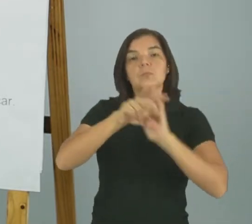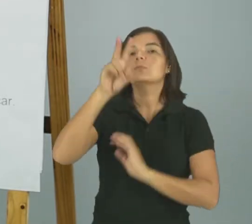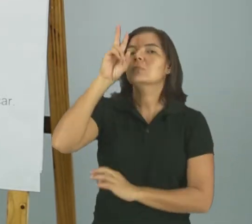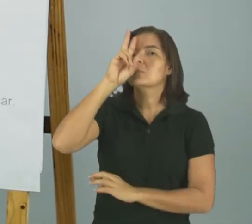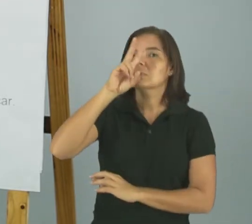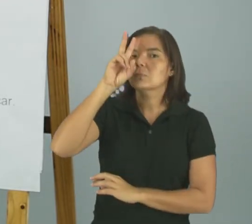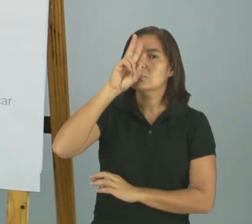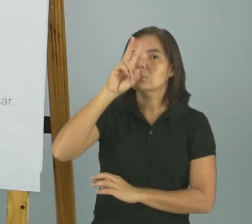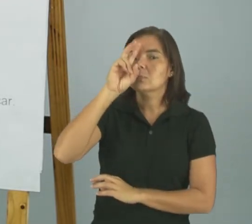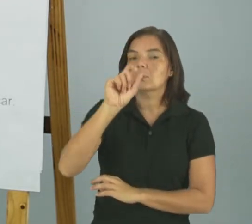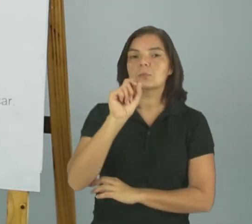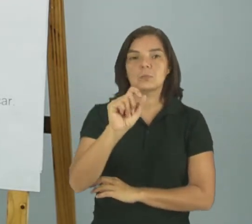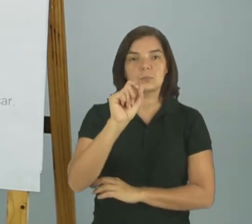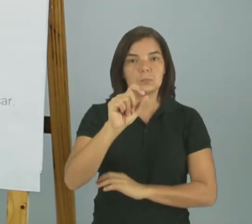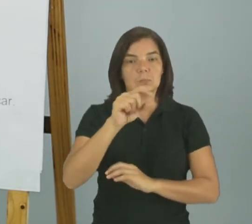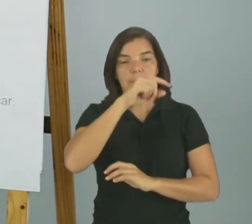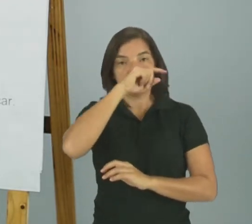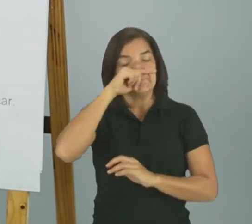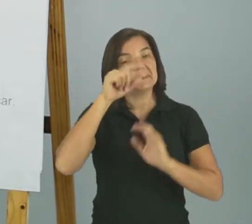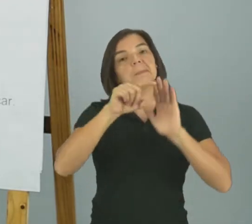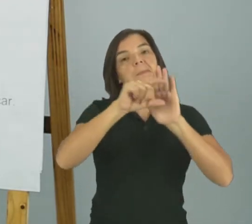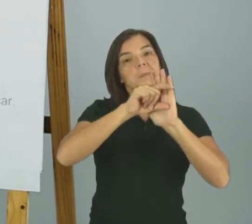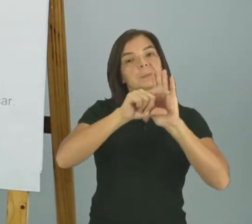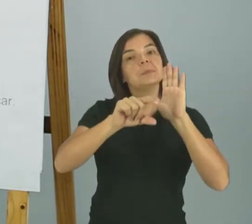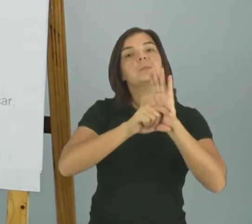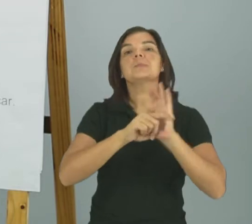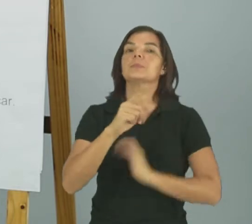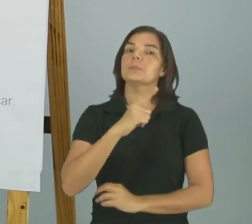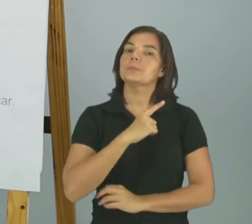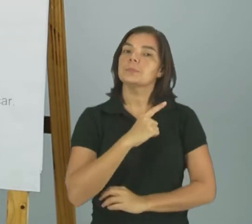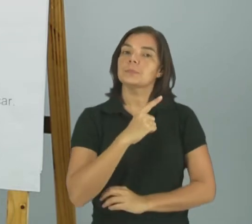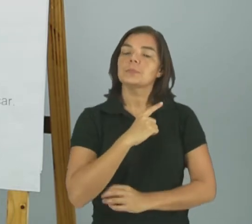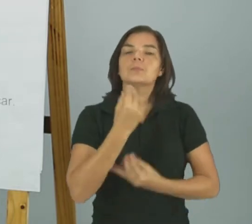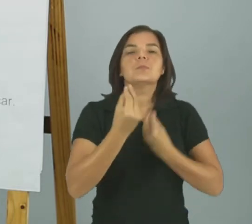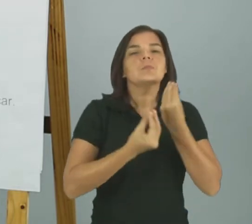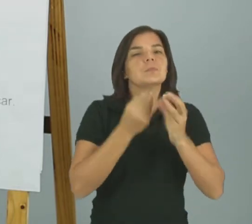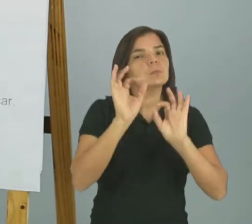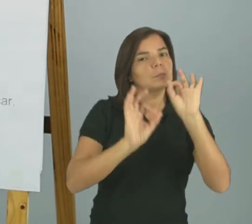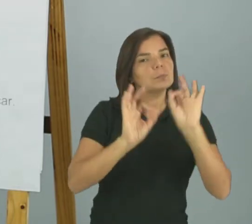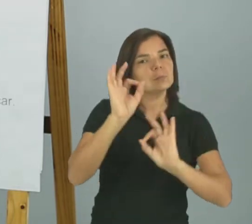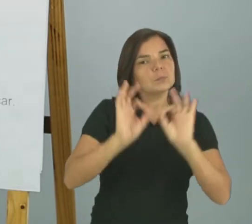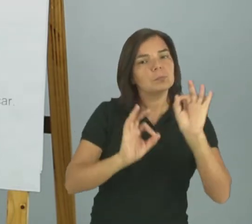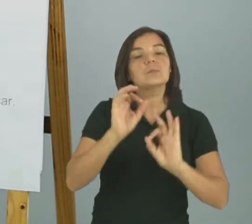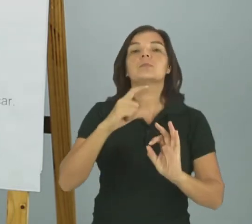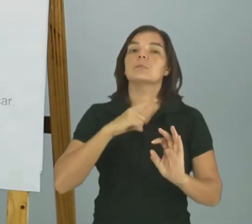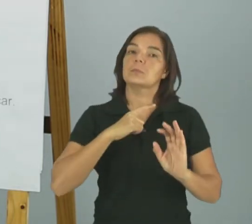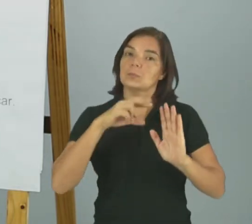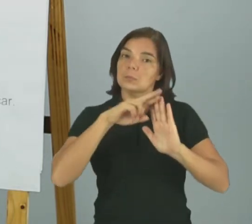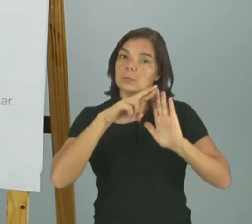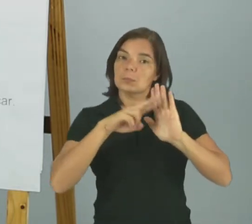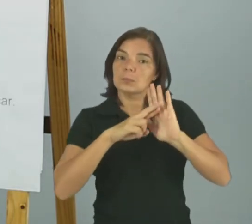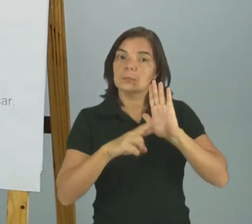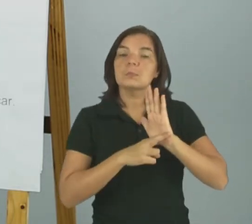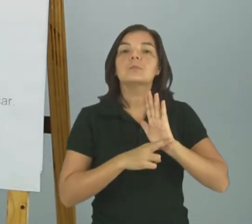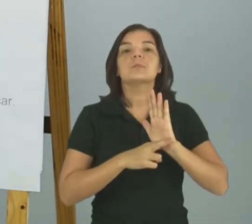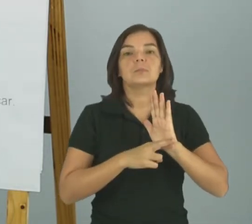questão de estrofe Quantas estrofes tem Ou Como ele é organizado Isso não tem uma regra Pode